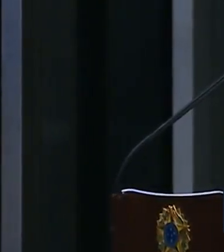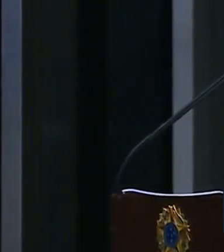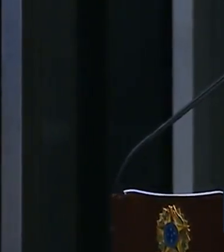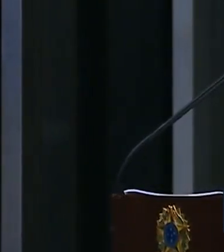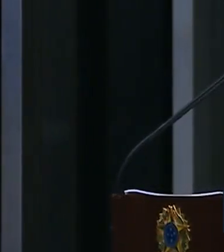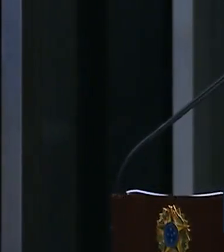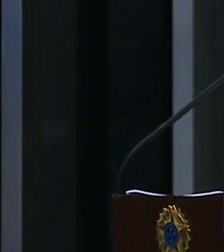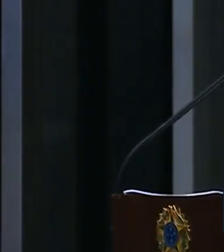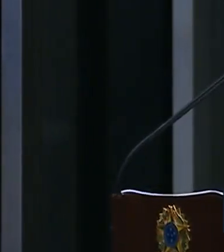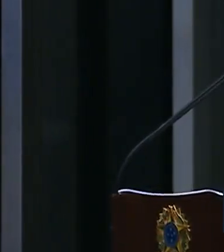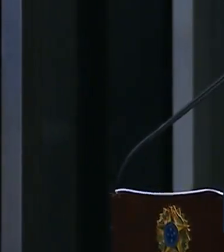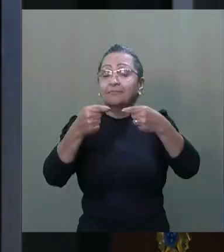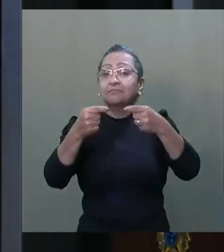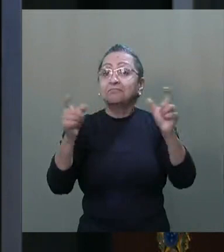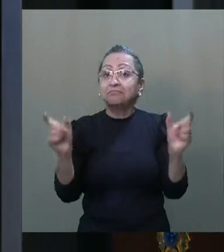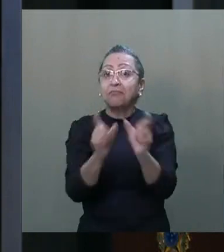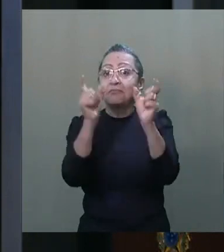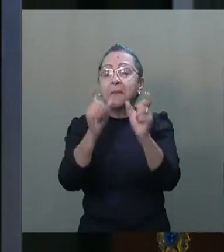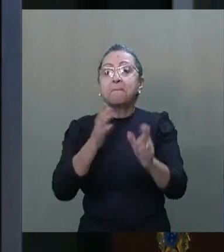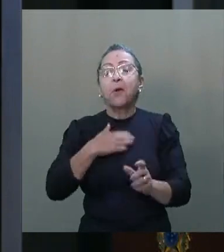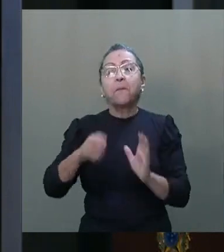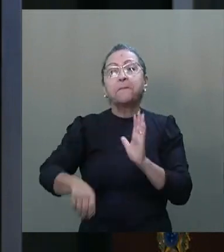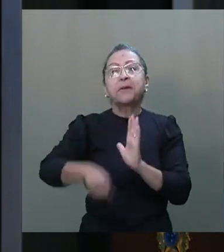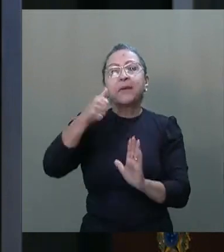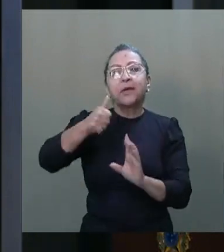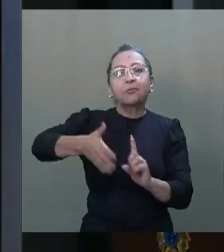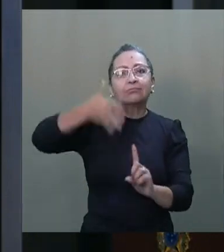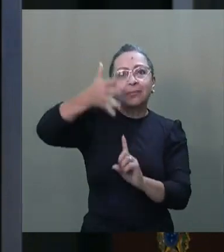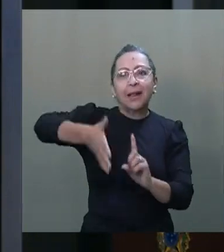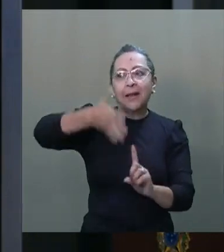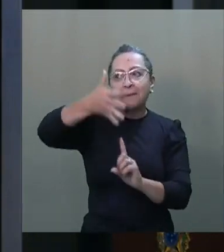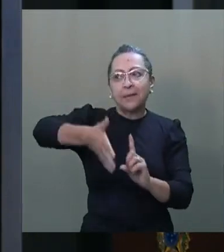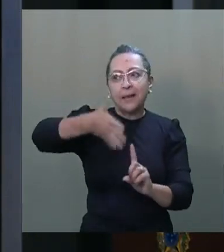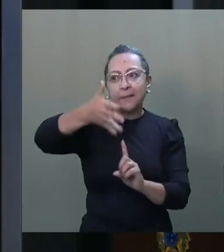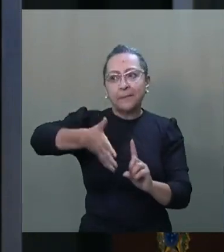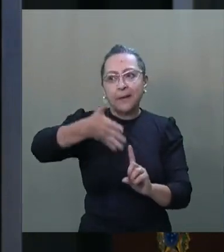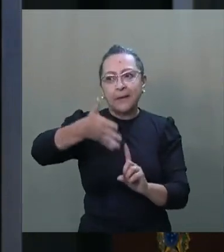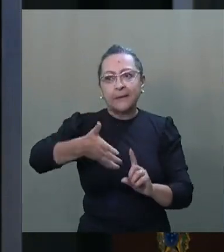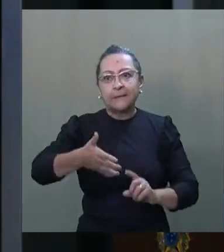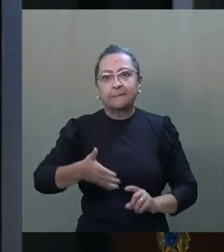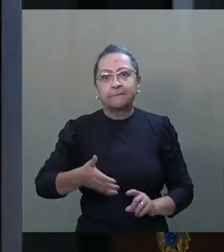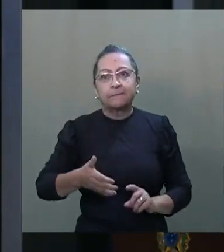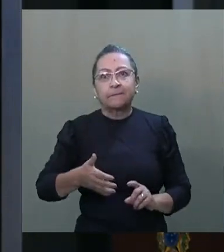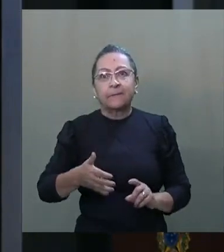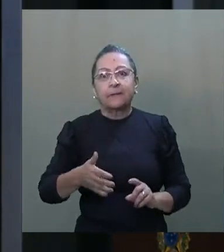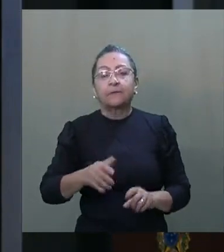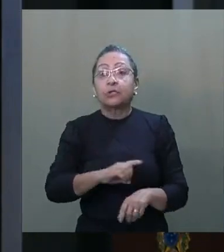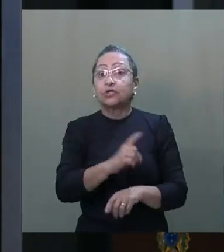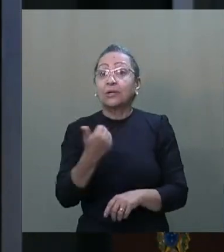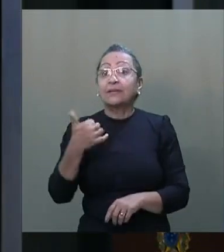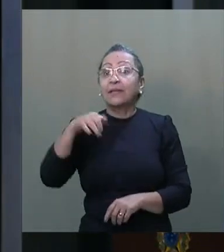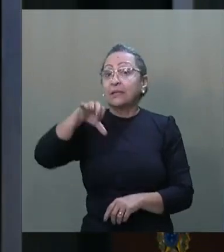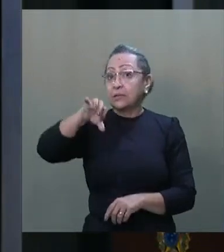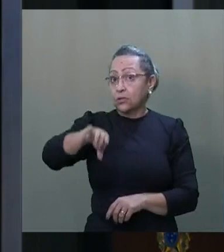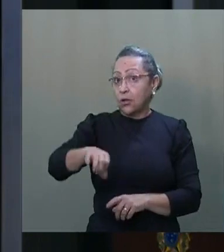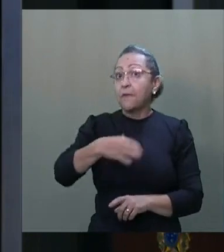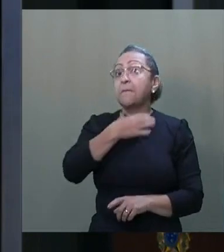Coincidentemente, meu primeiro discurso foi no dia 19 de março, dia de São José,